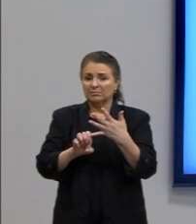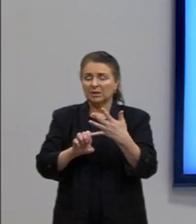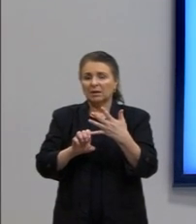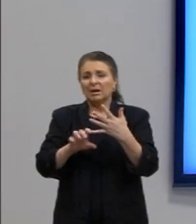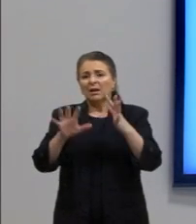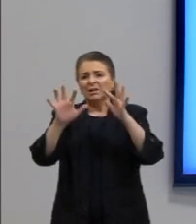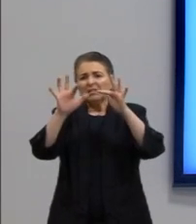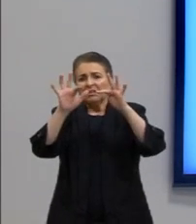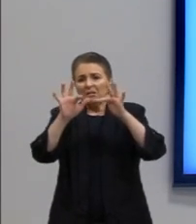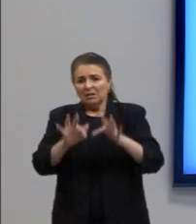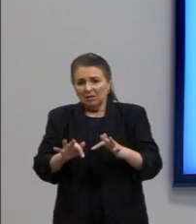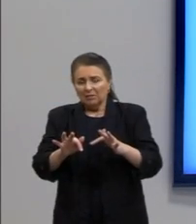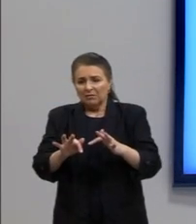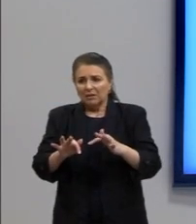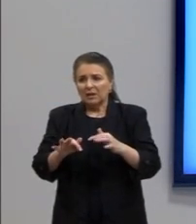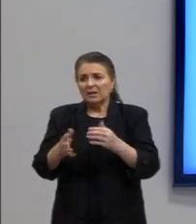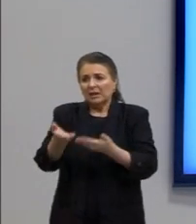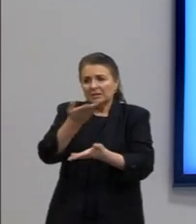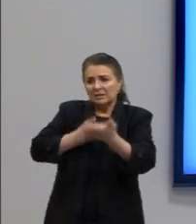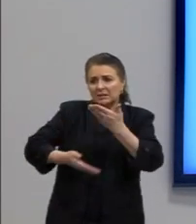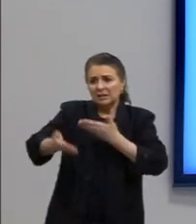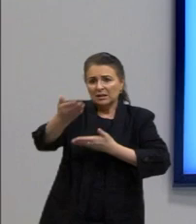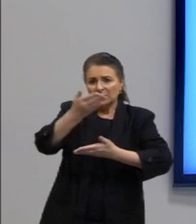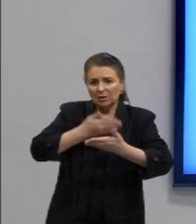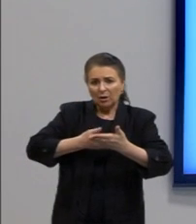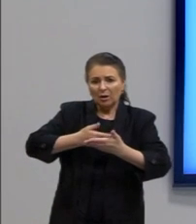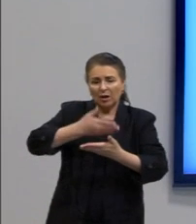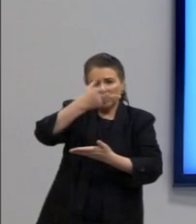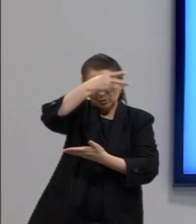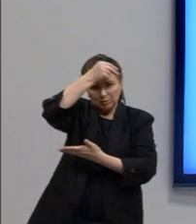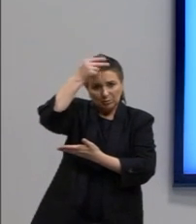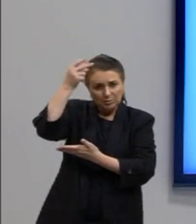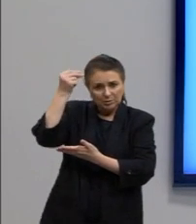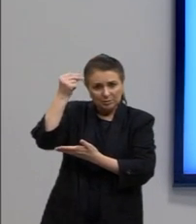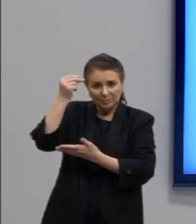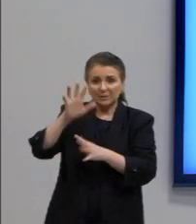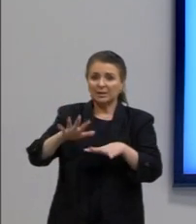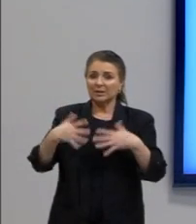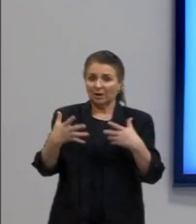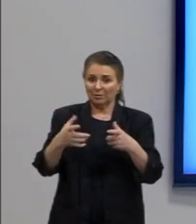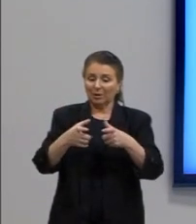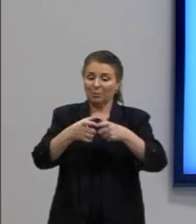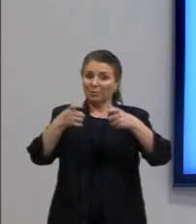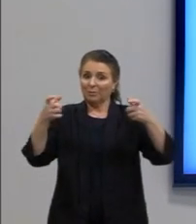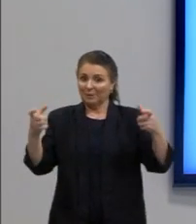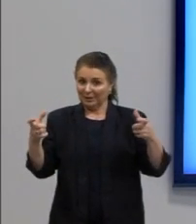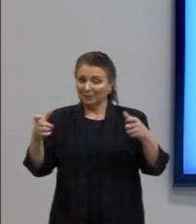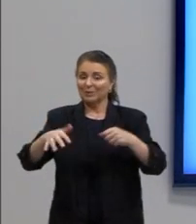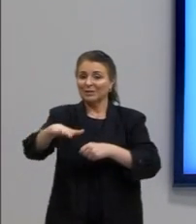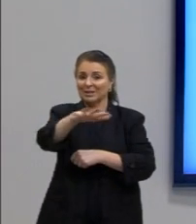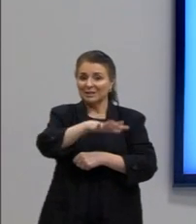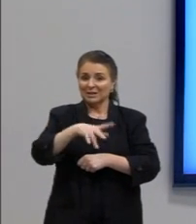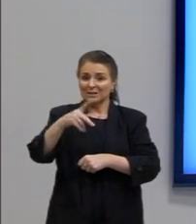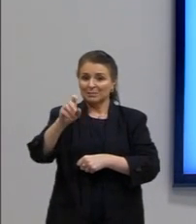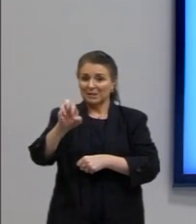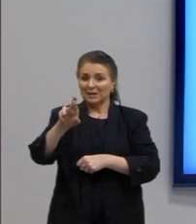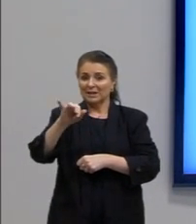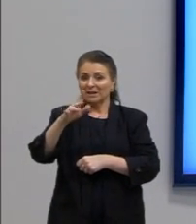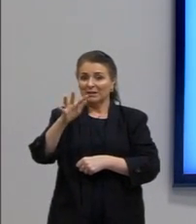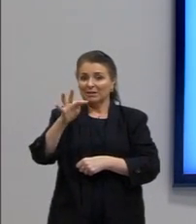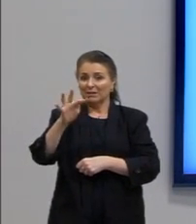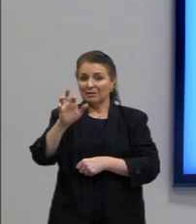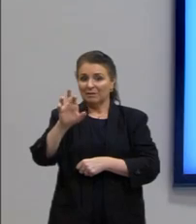intermunicipais. Também não fala nada disso. E nós conseguimos ficar com o crescimento dessas áreas periféricas. Gurizada, são questões